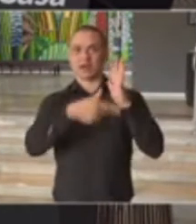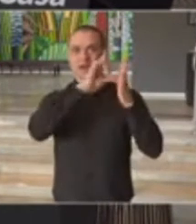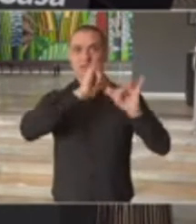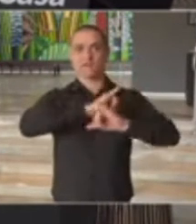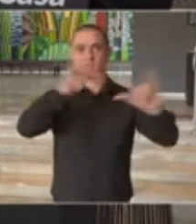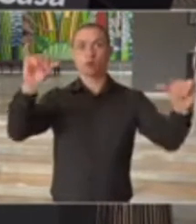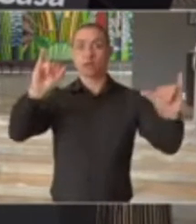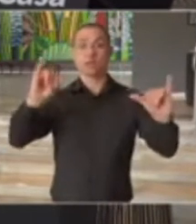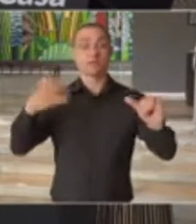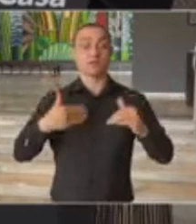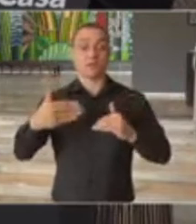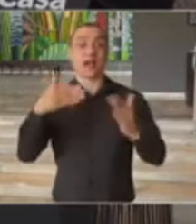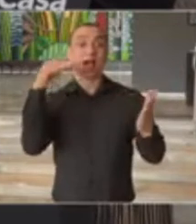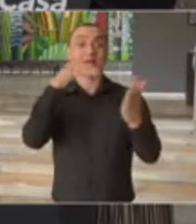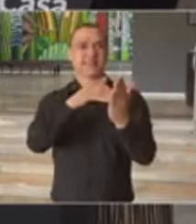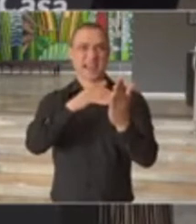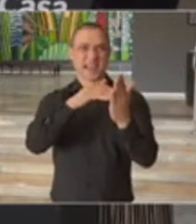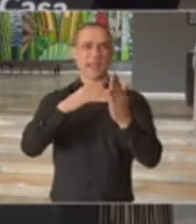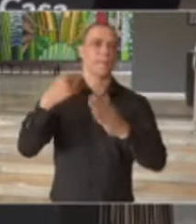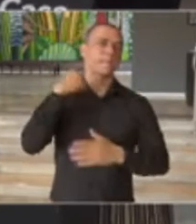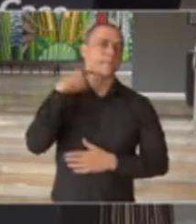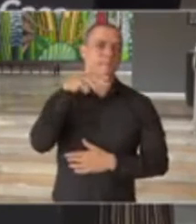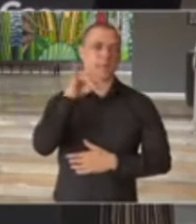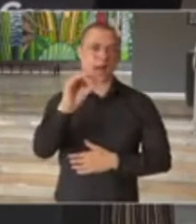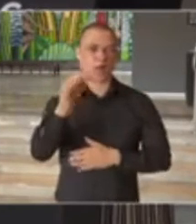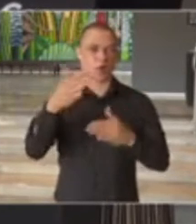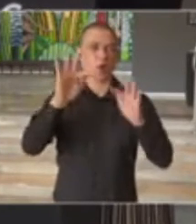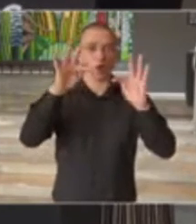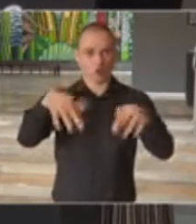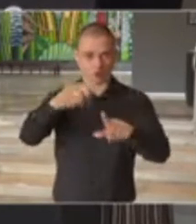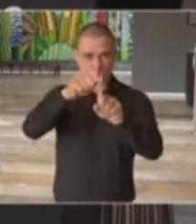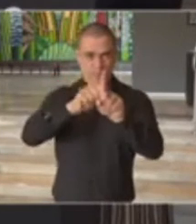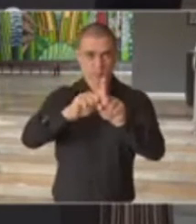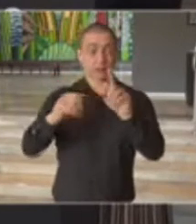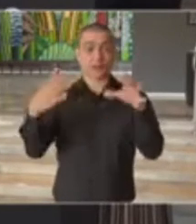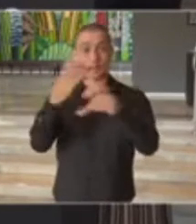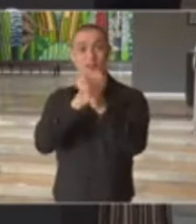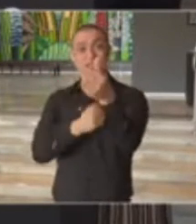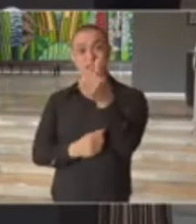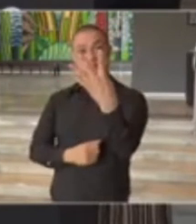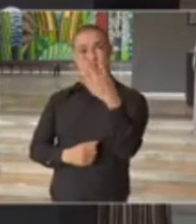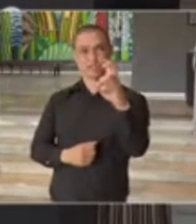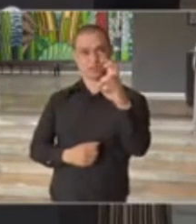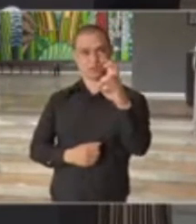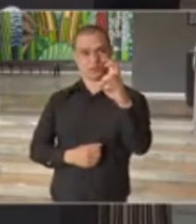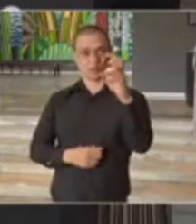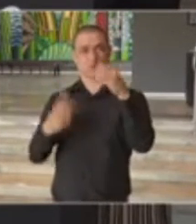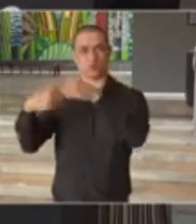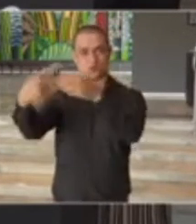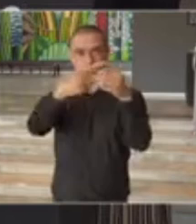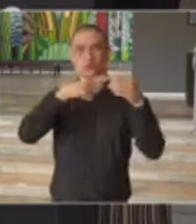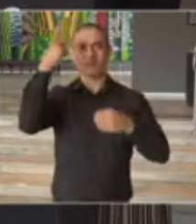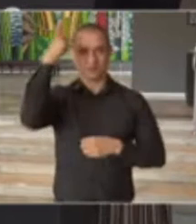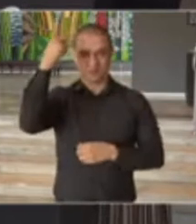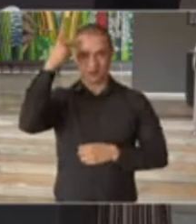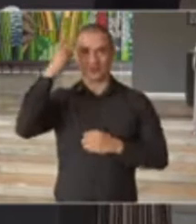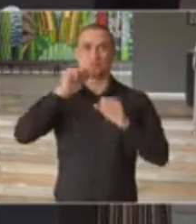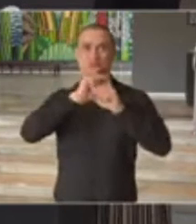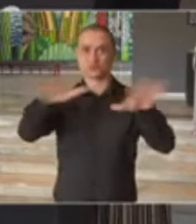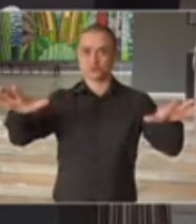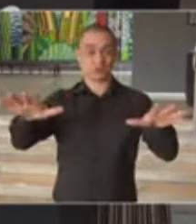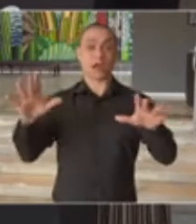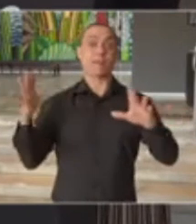expectativa de chegar até o fim do mês de maio em 645 municípios do Estado de São Paulo. Isso